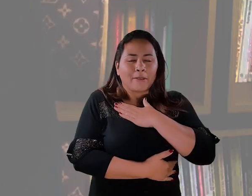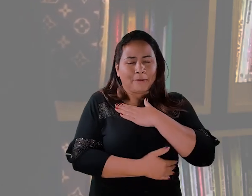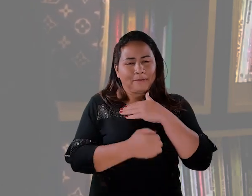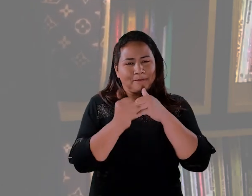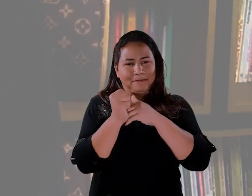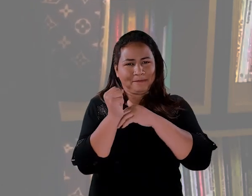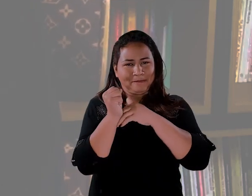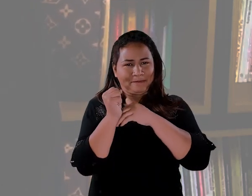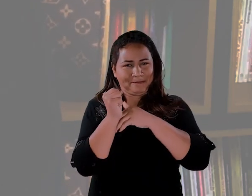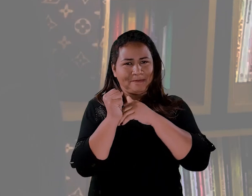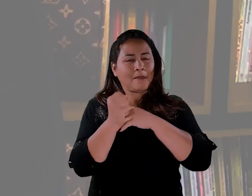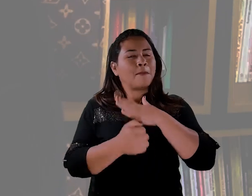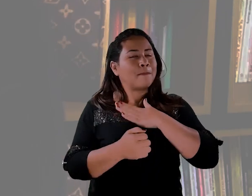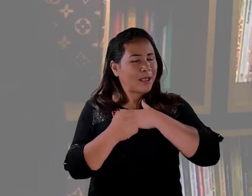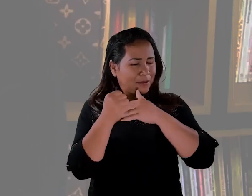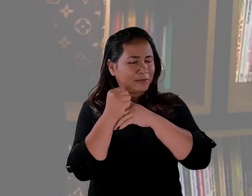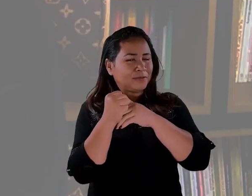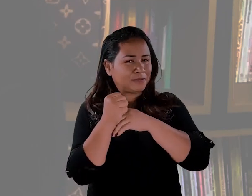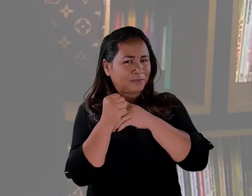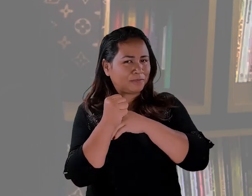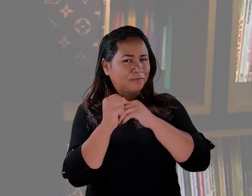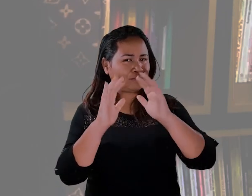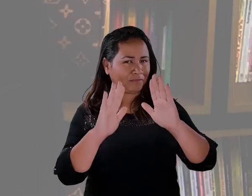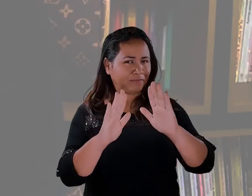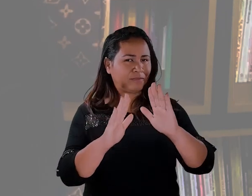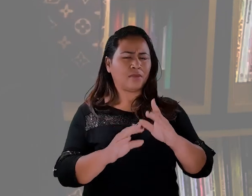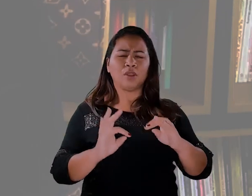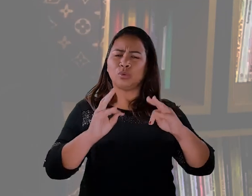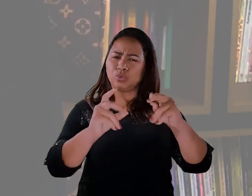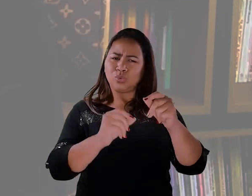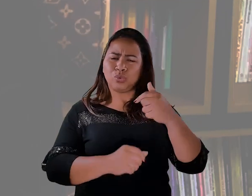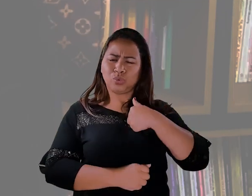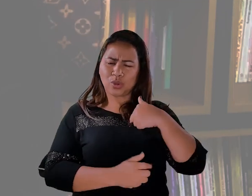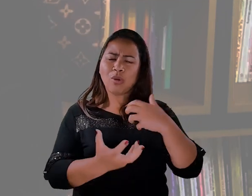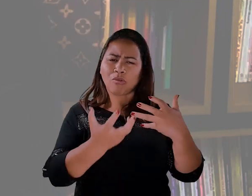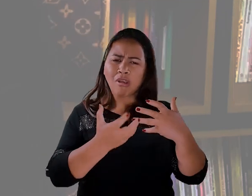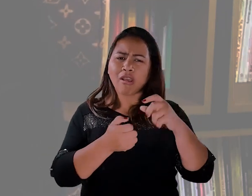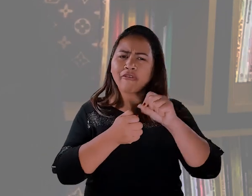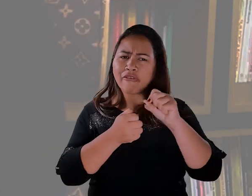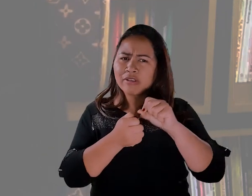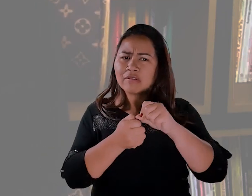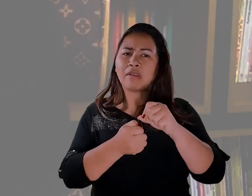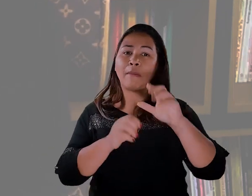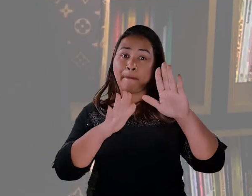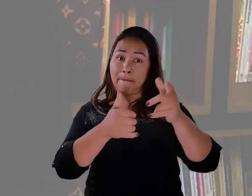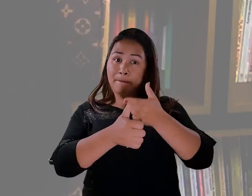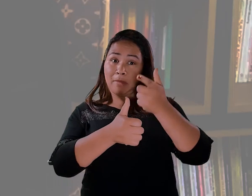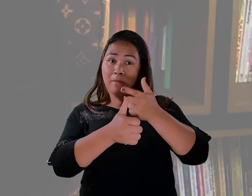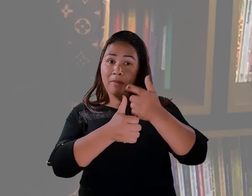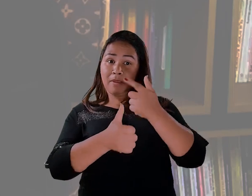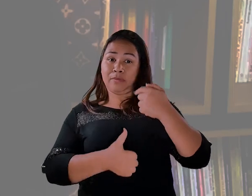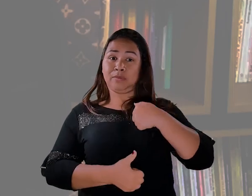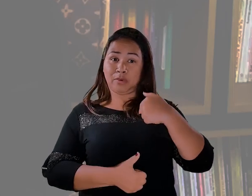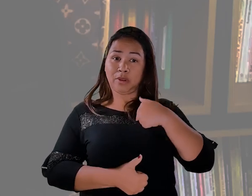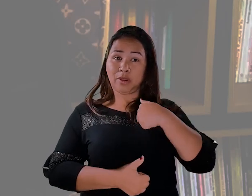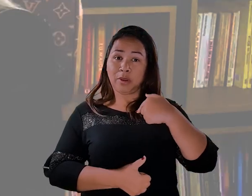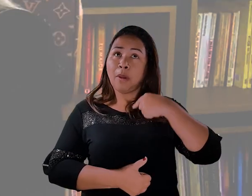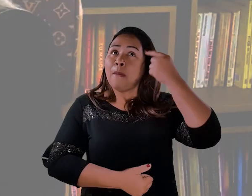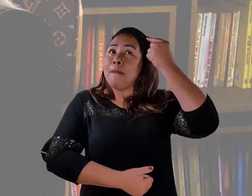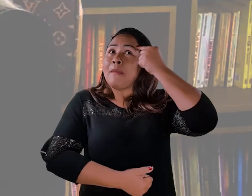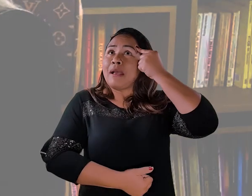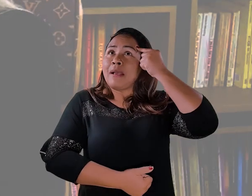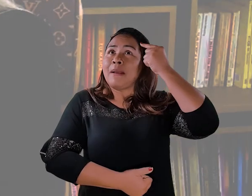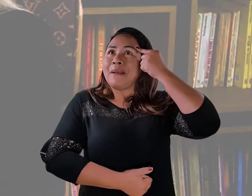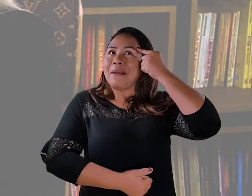é o que que eu faço? Então, tudo aquilo que eu quero, por exemplo, uma meta que eu quero bater. O que eu faço? Primeiro, eu manifesto aqui.